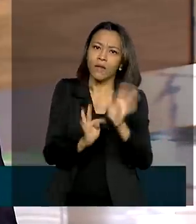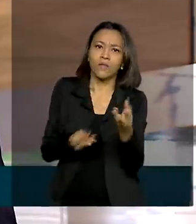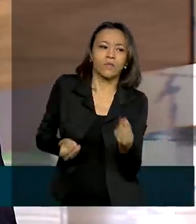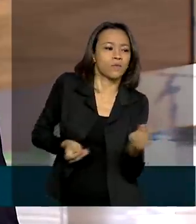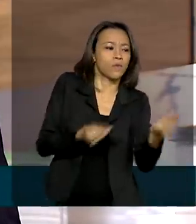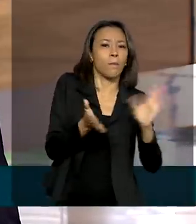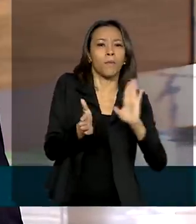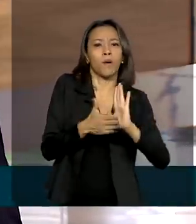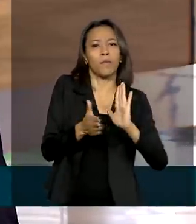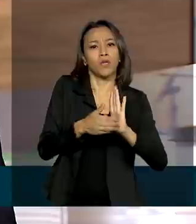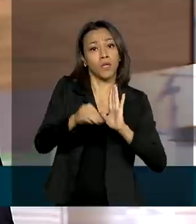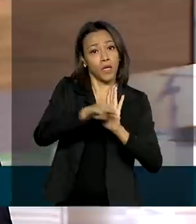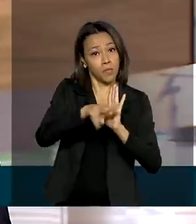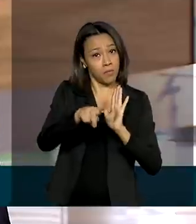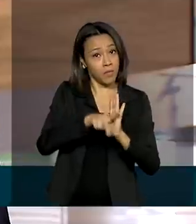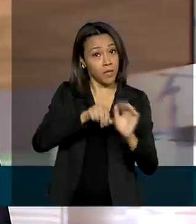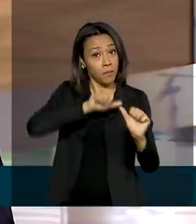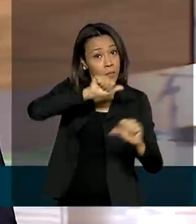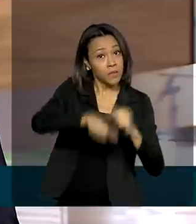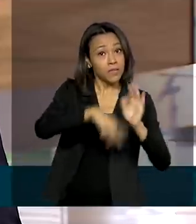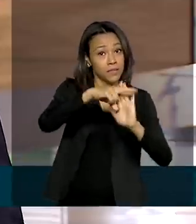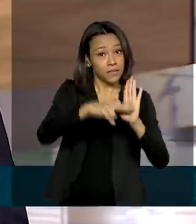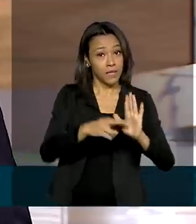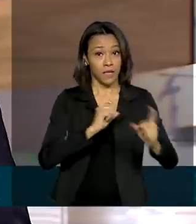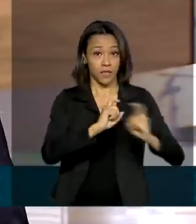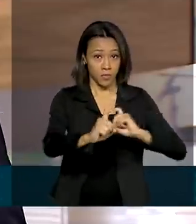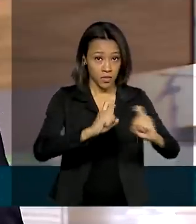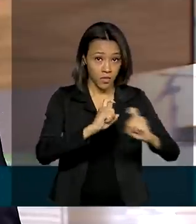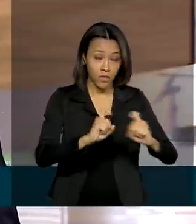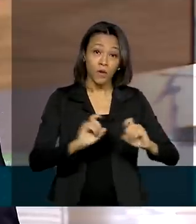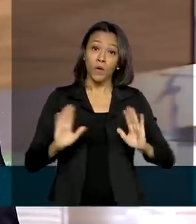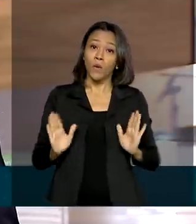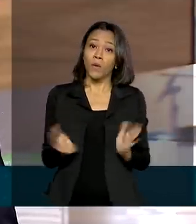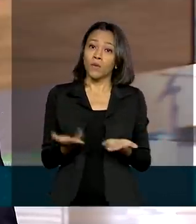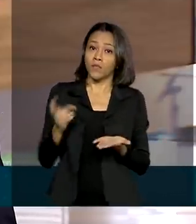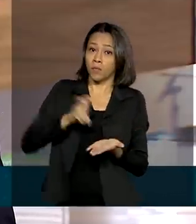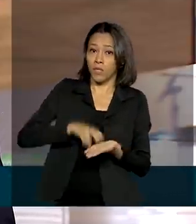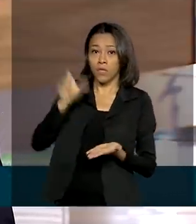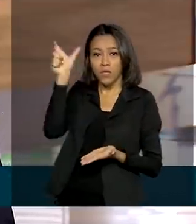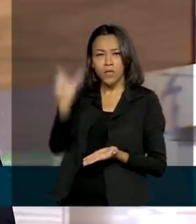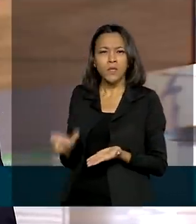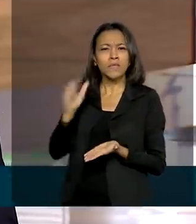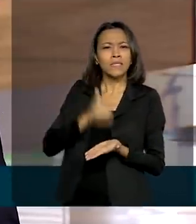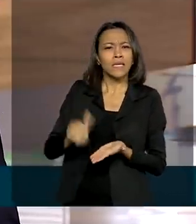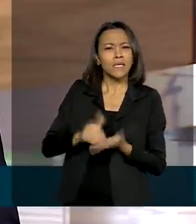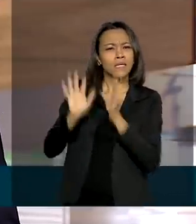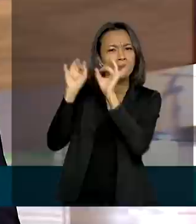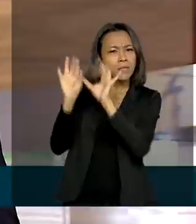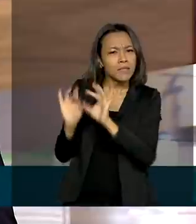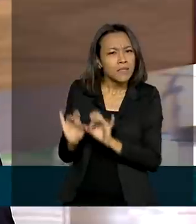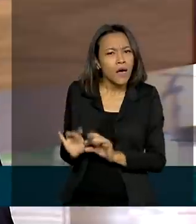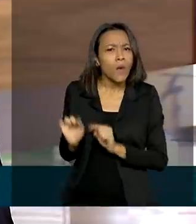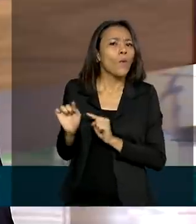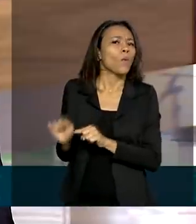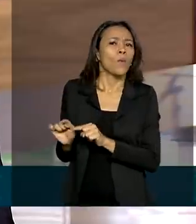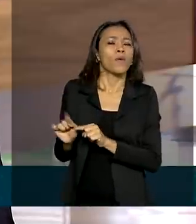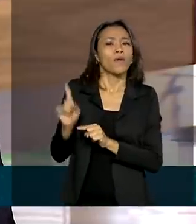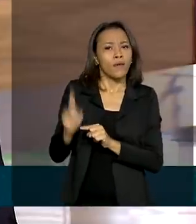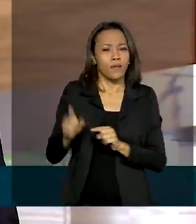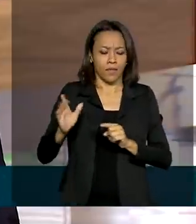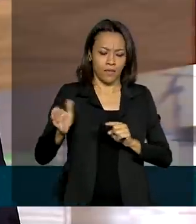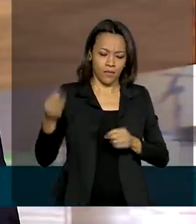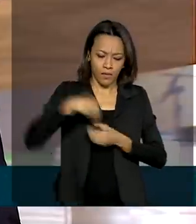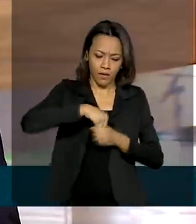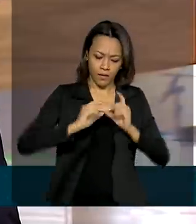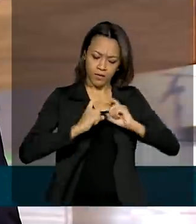emenda constitucional da reforma administrativa. Agora, pela manhã, o secretário especial de desburocratização, gestão e